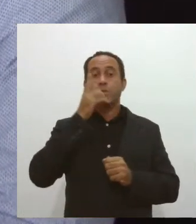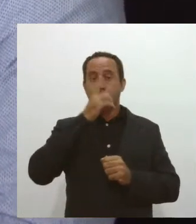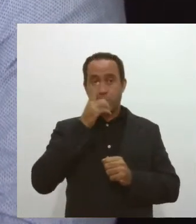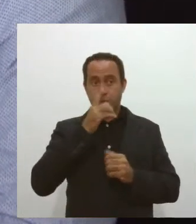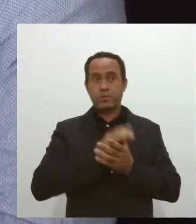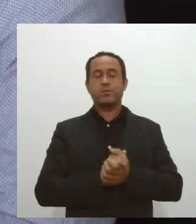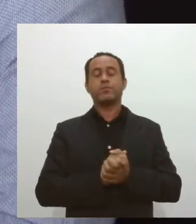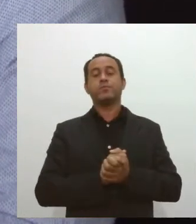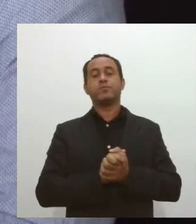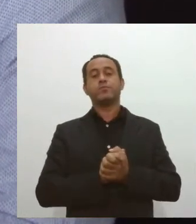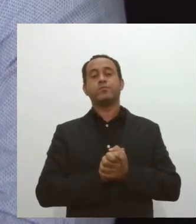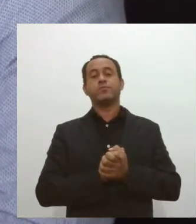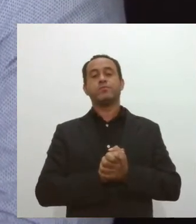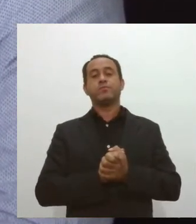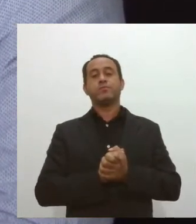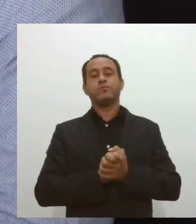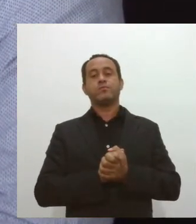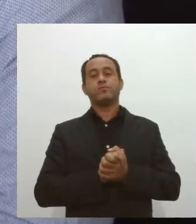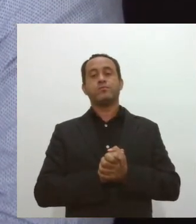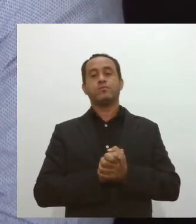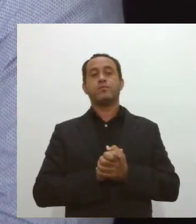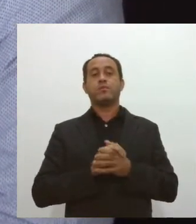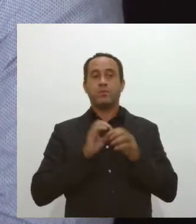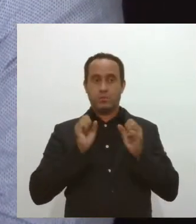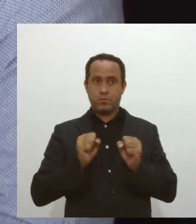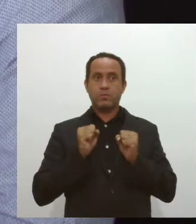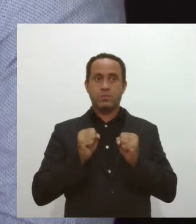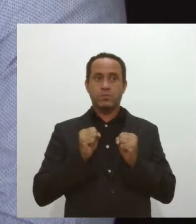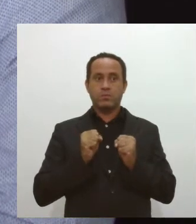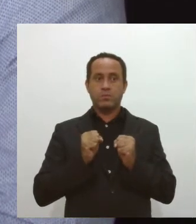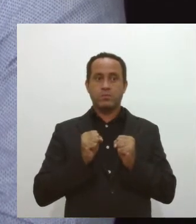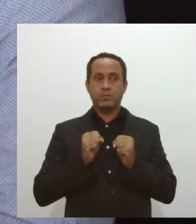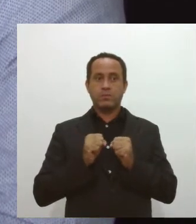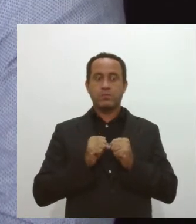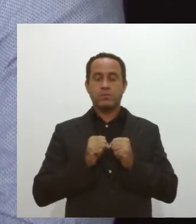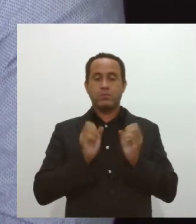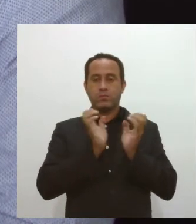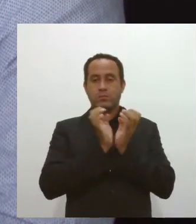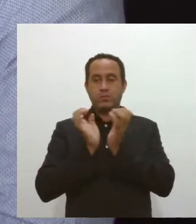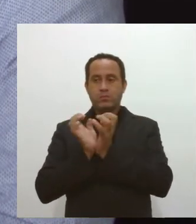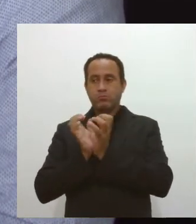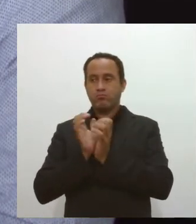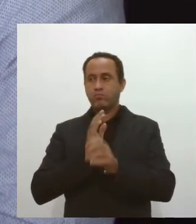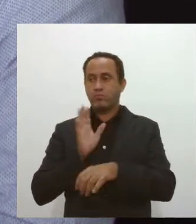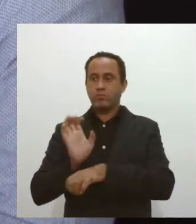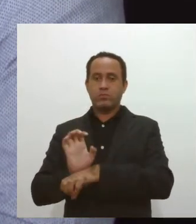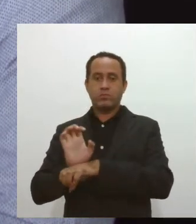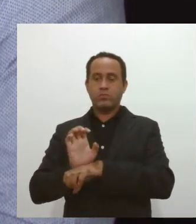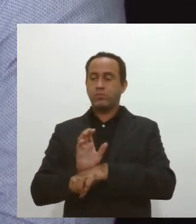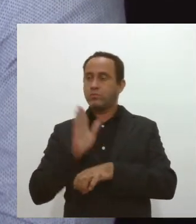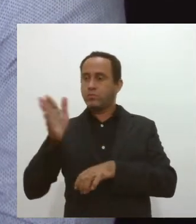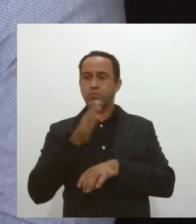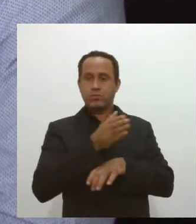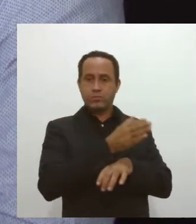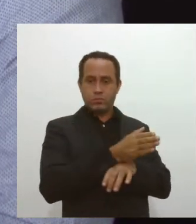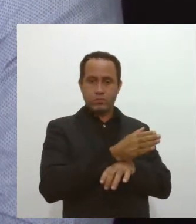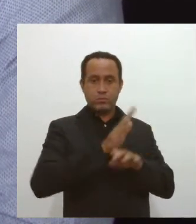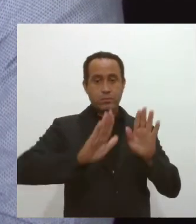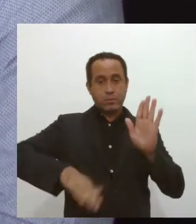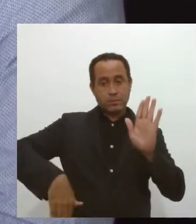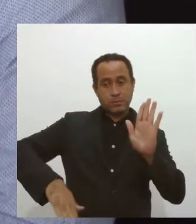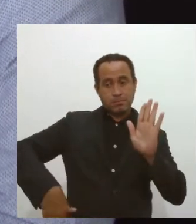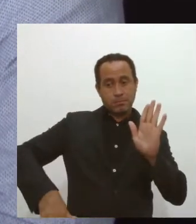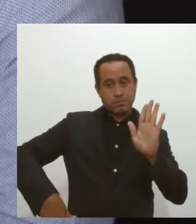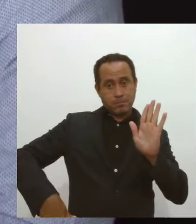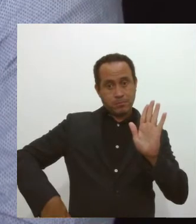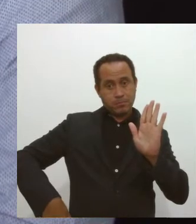foi a oportunidade que as equipes tiveram de percorrer os estabelecimentos localizados na região da praia,